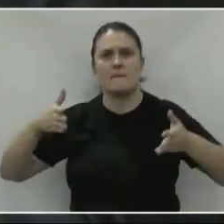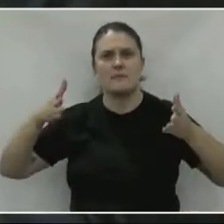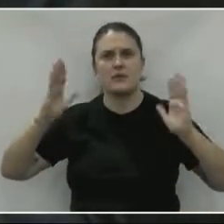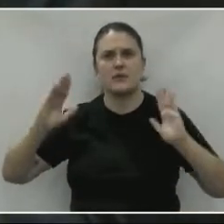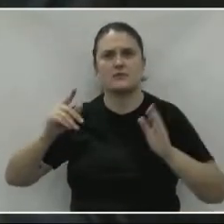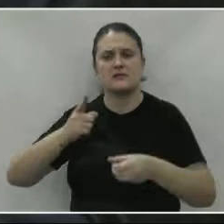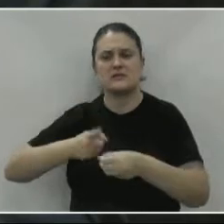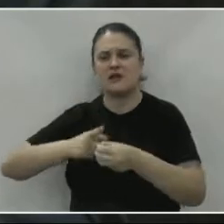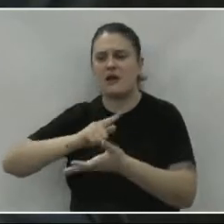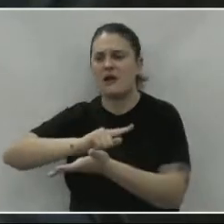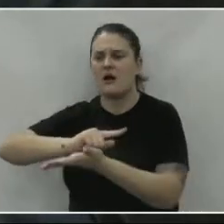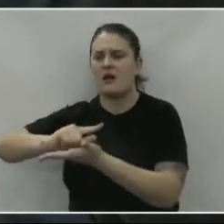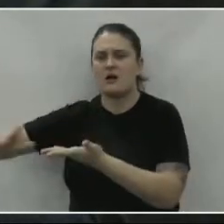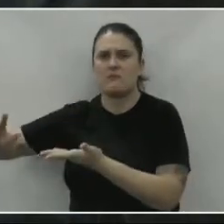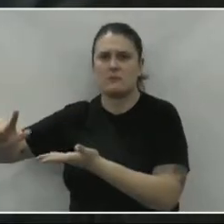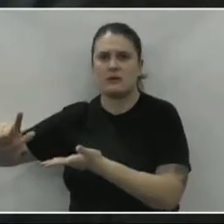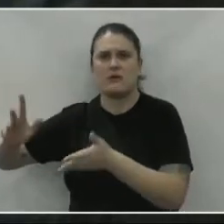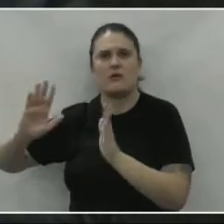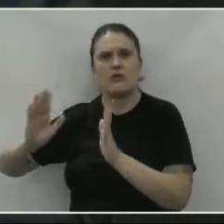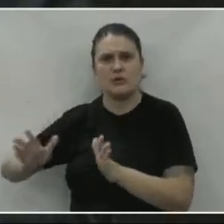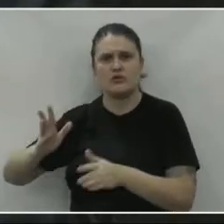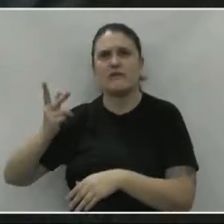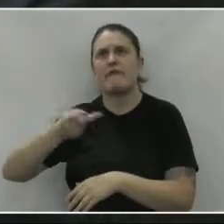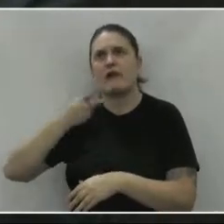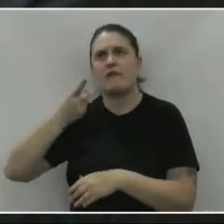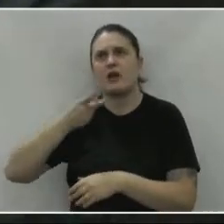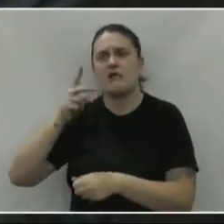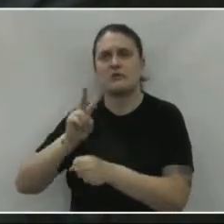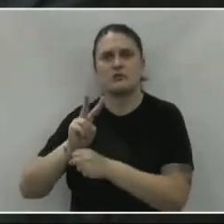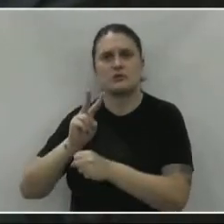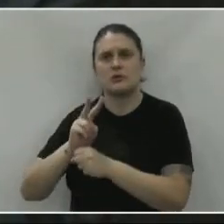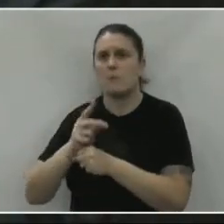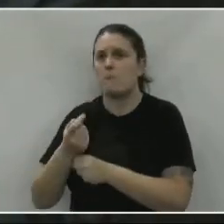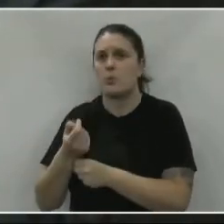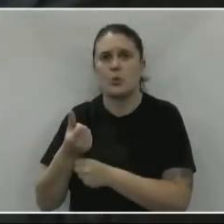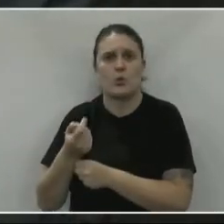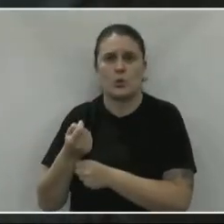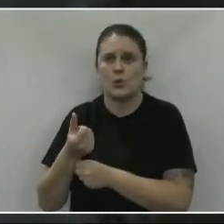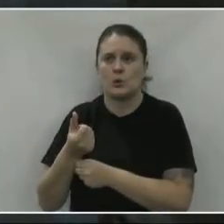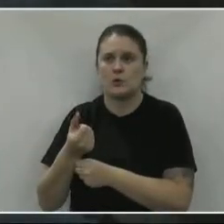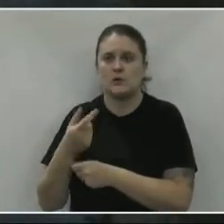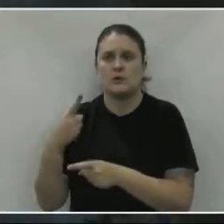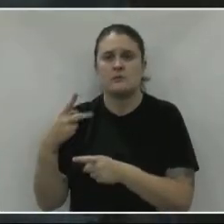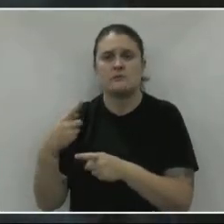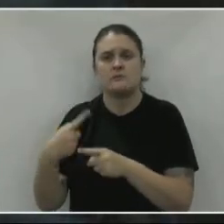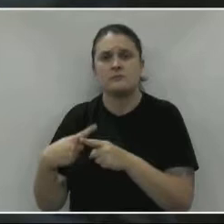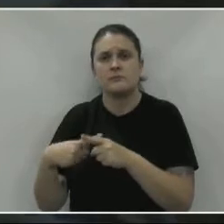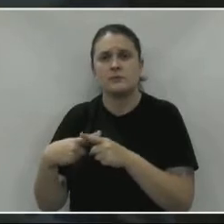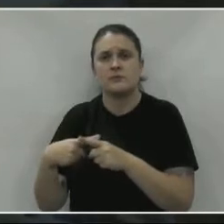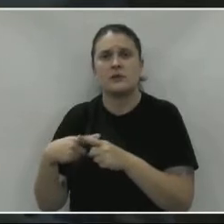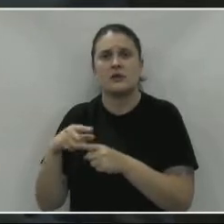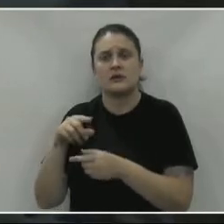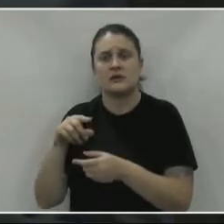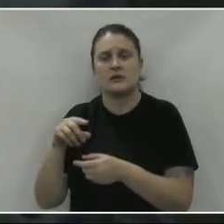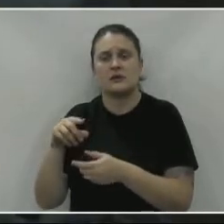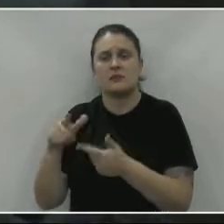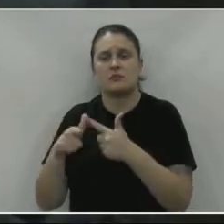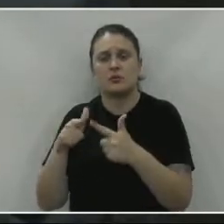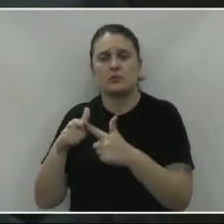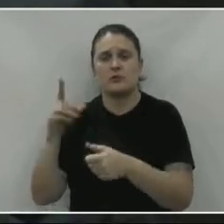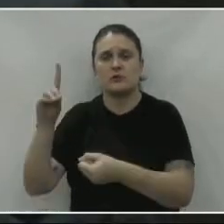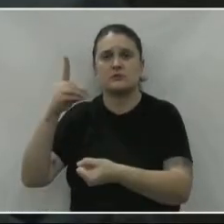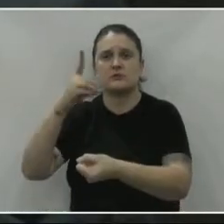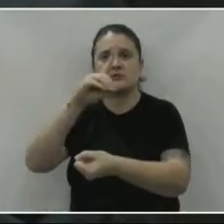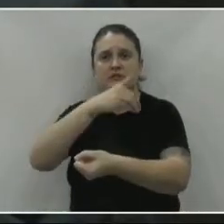cidade limpinha. Hoje, fala-se tanto, mas nos faz pouco. A questão da dengue lá, que o vereador